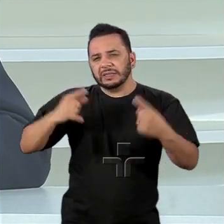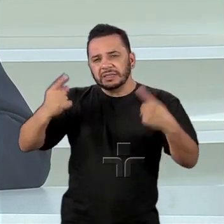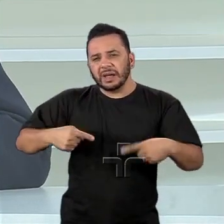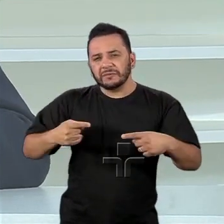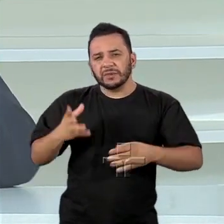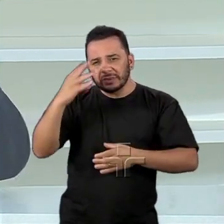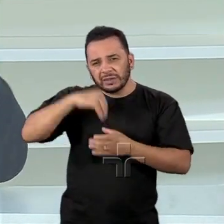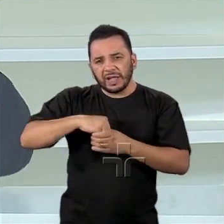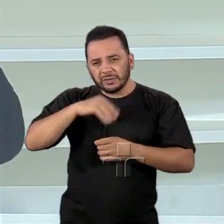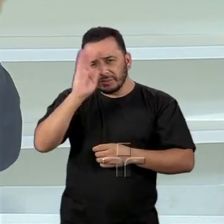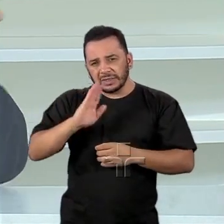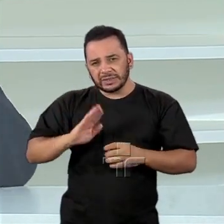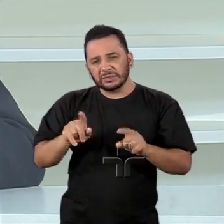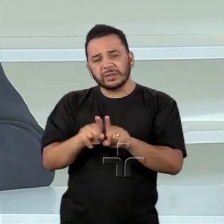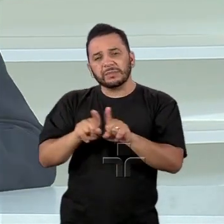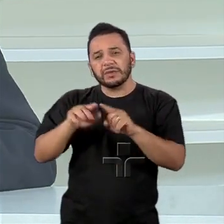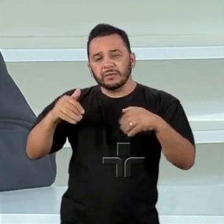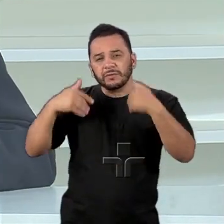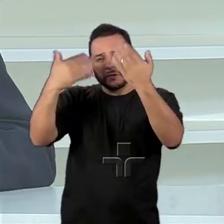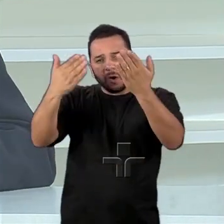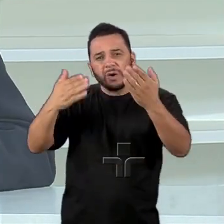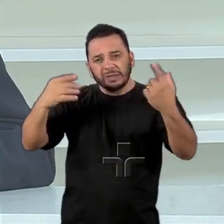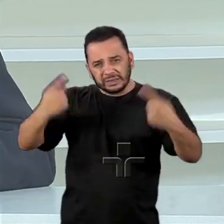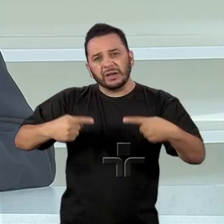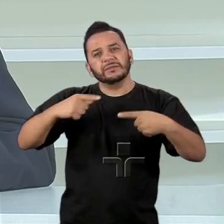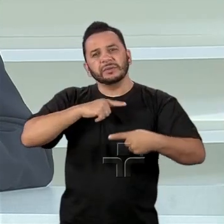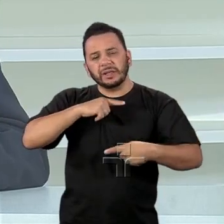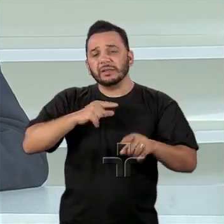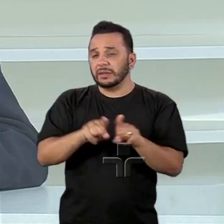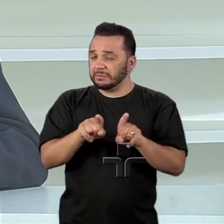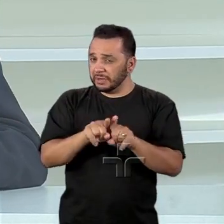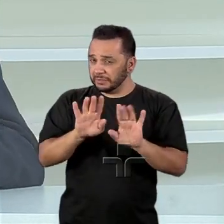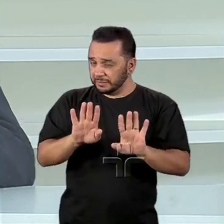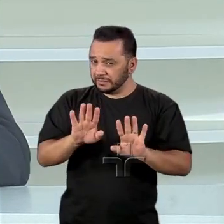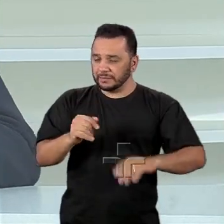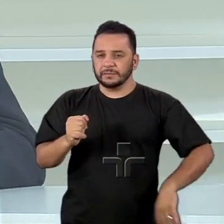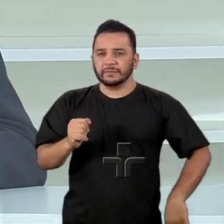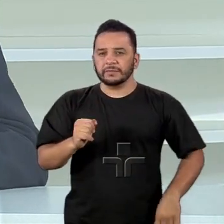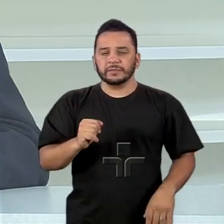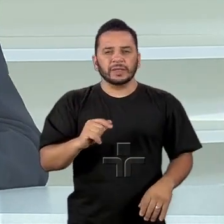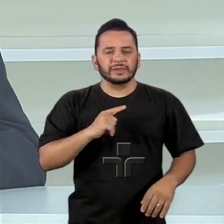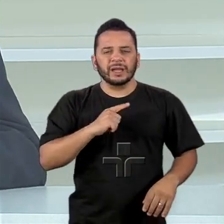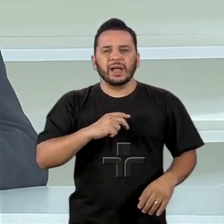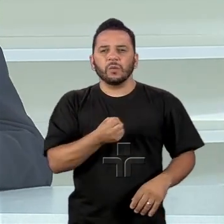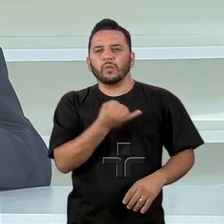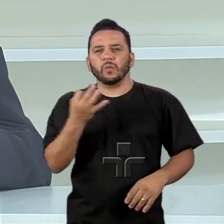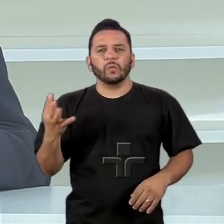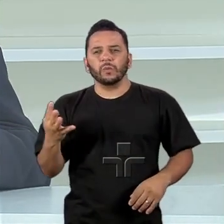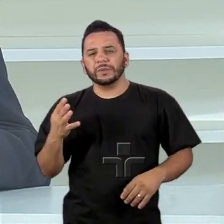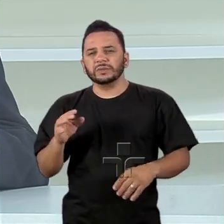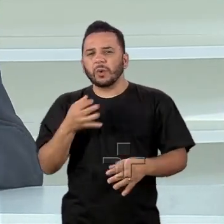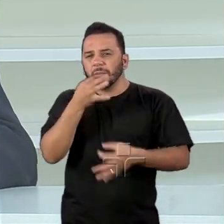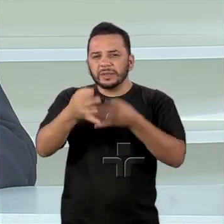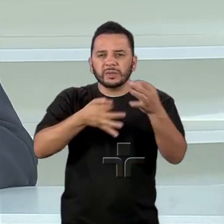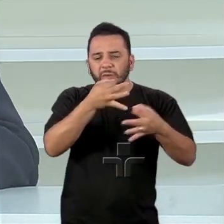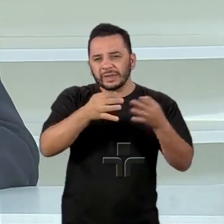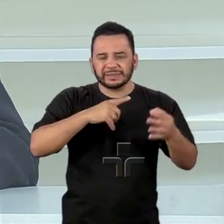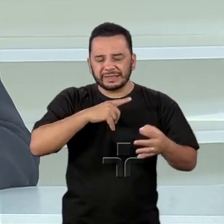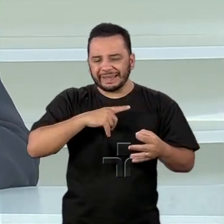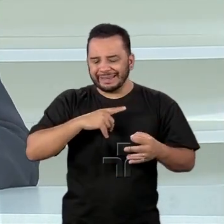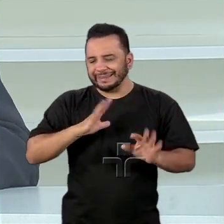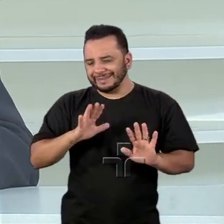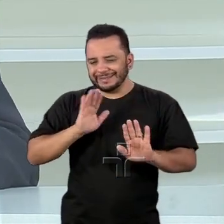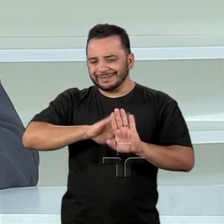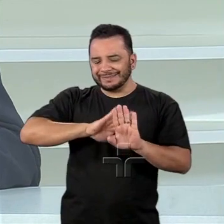e externos. Algumas coisas que foram ditas aqui, elas se chocam com os desafios internos e os